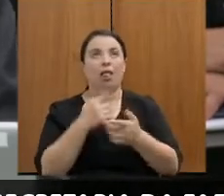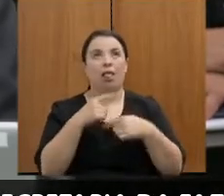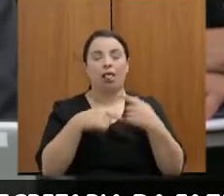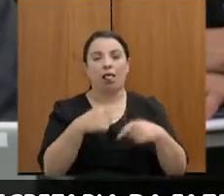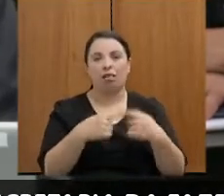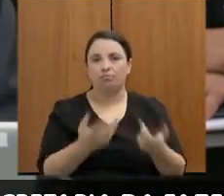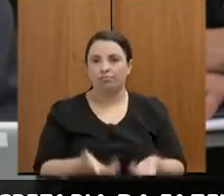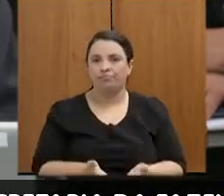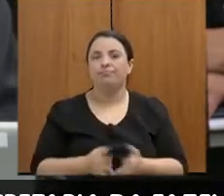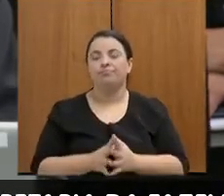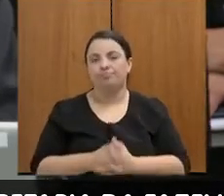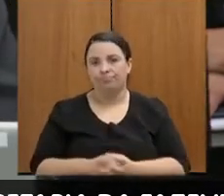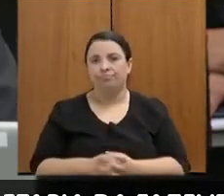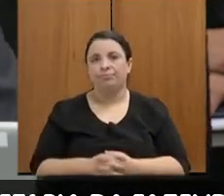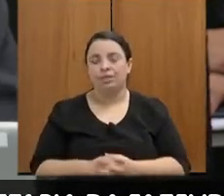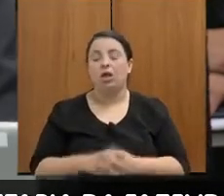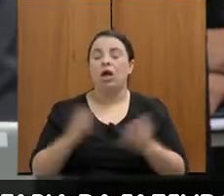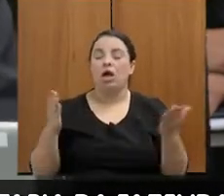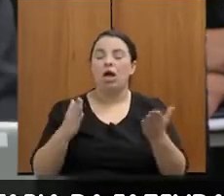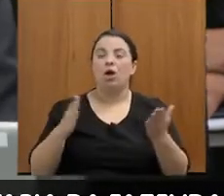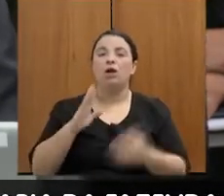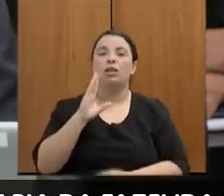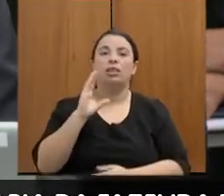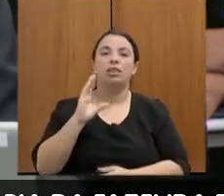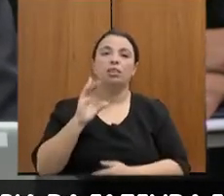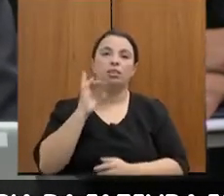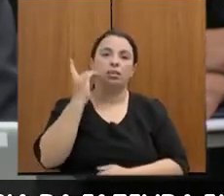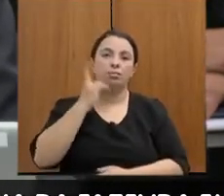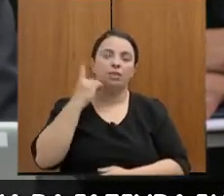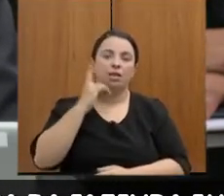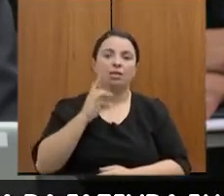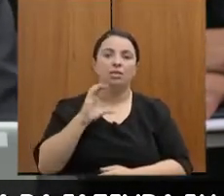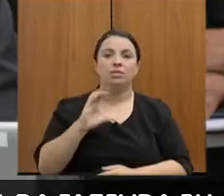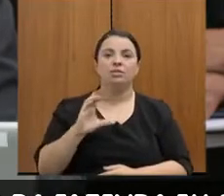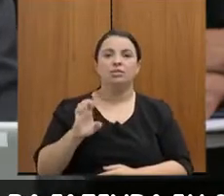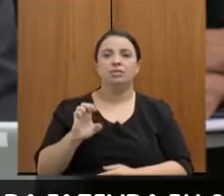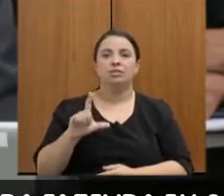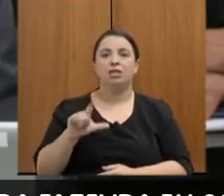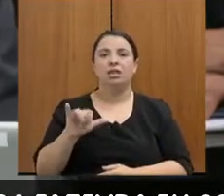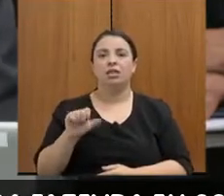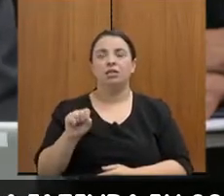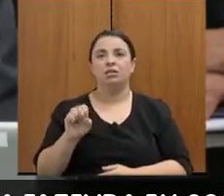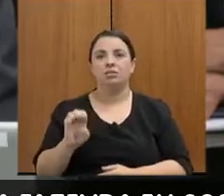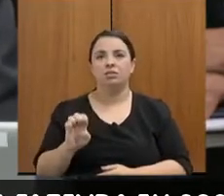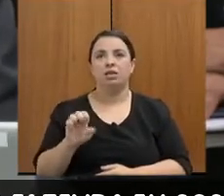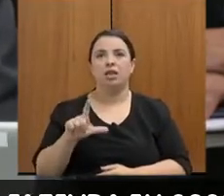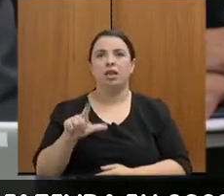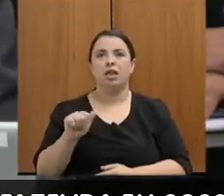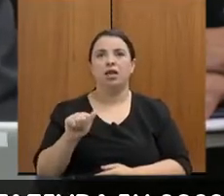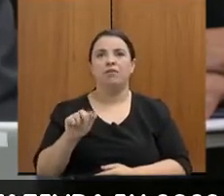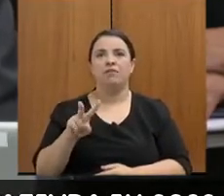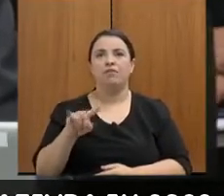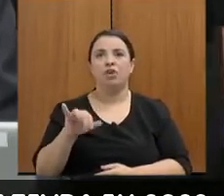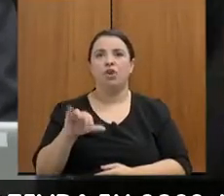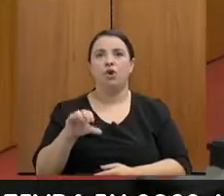Enfim, vou passar a palavra aqui para a Celise da Viola. Por favor, Celise, fique à vontade de poder falar, tirar seu microfone do mute.